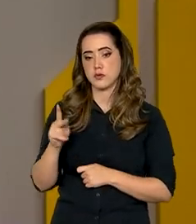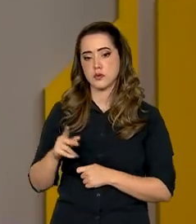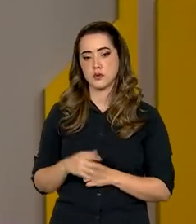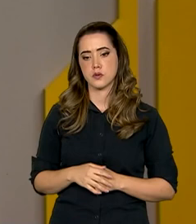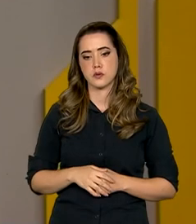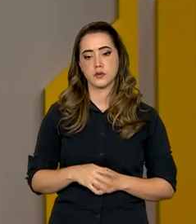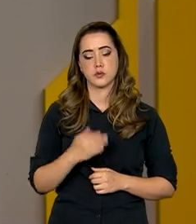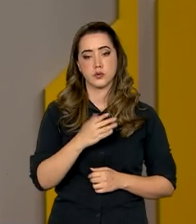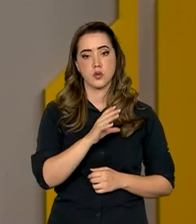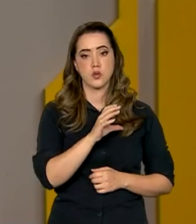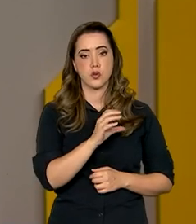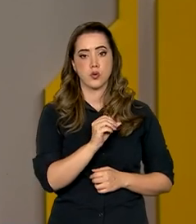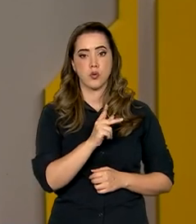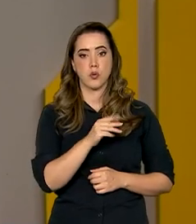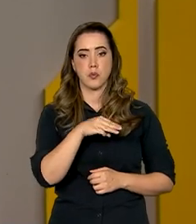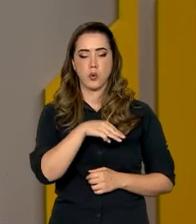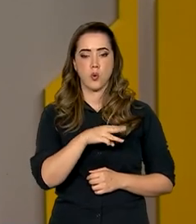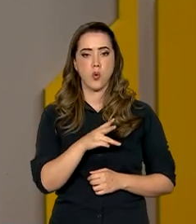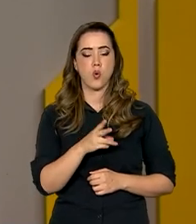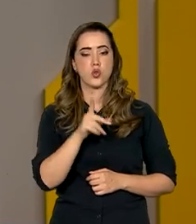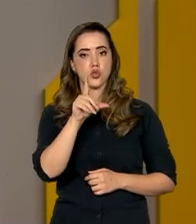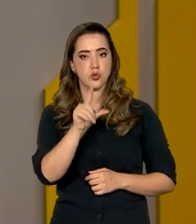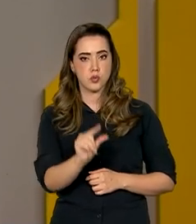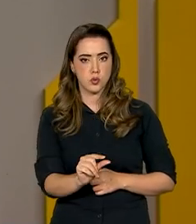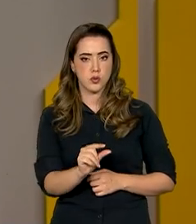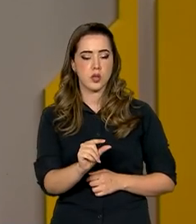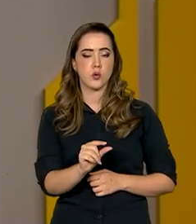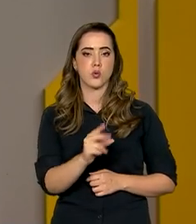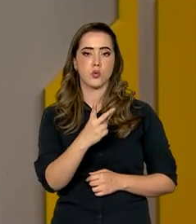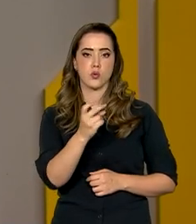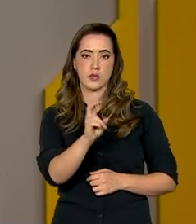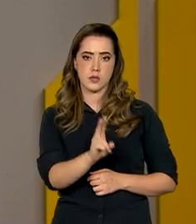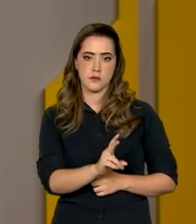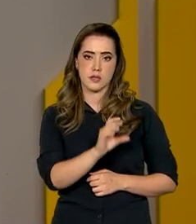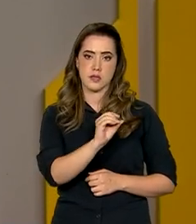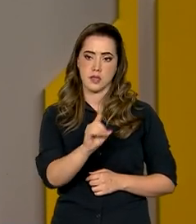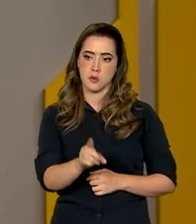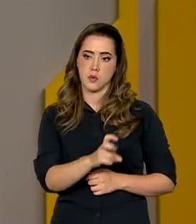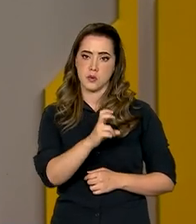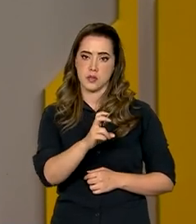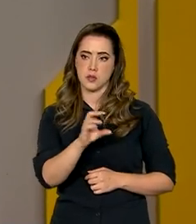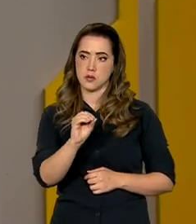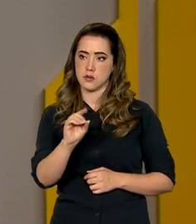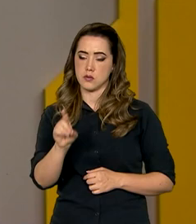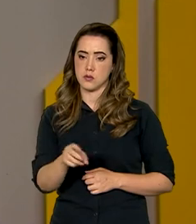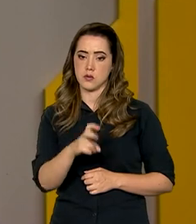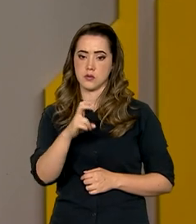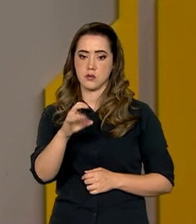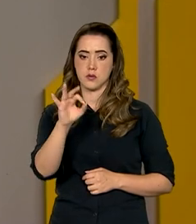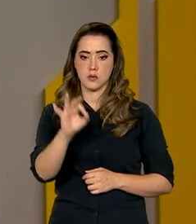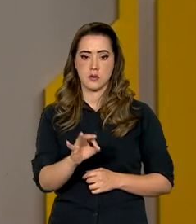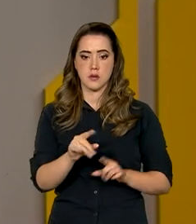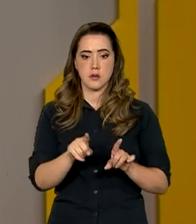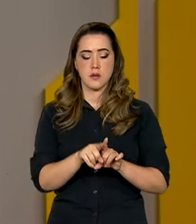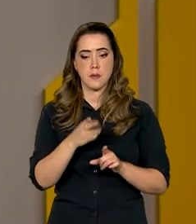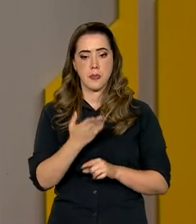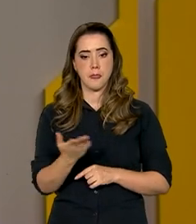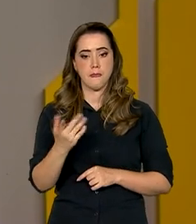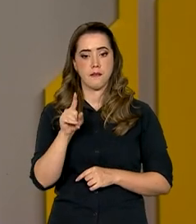recentemente, o Copom fez dois cortes consecutivos, aí, de 0,5% cada um, né, na taxa. 0,5% ao ano, Isso.